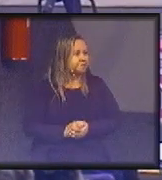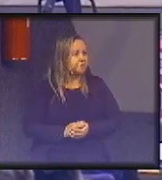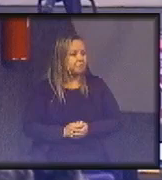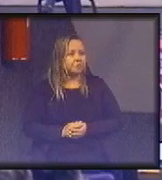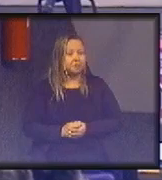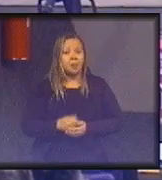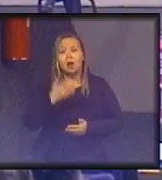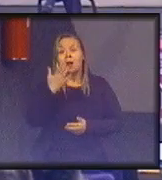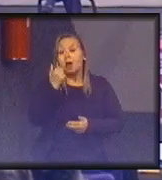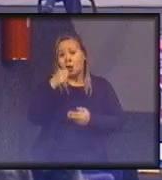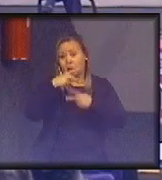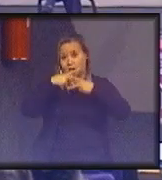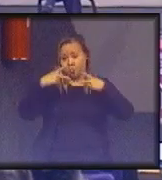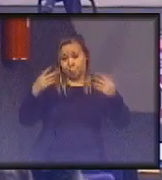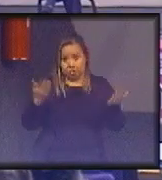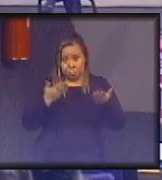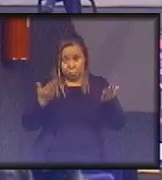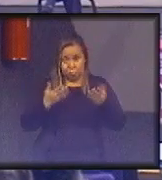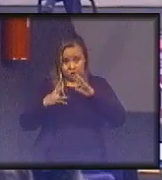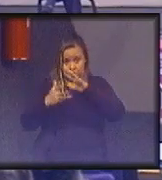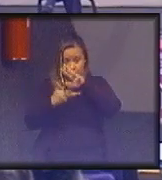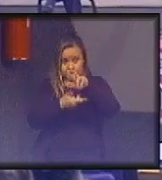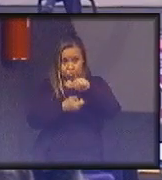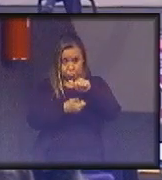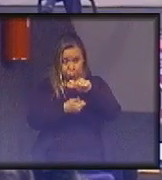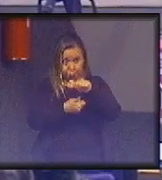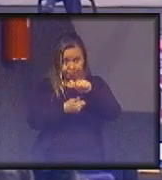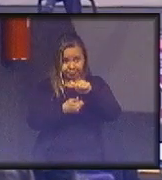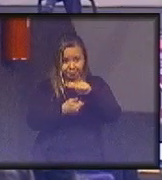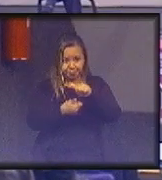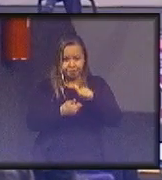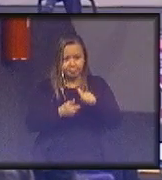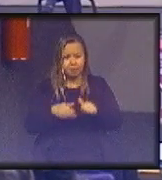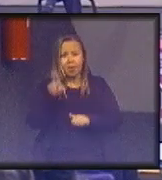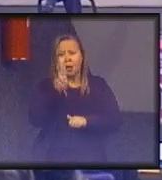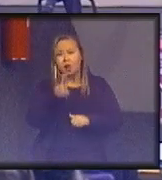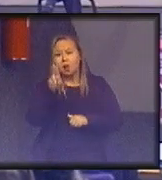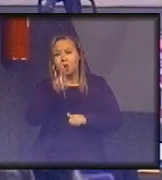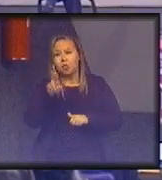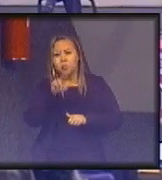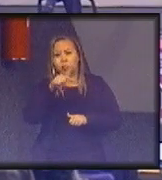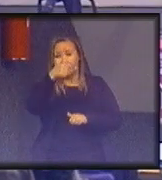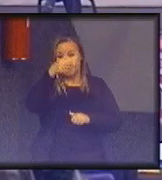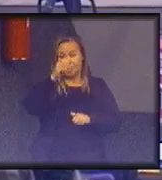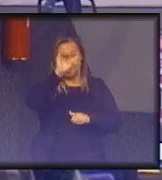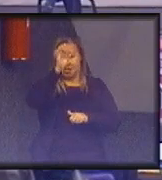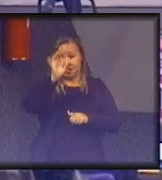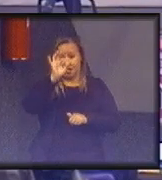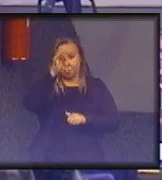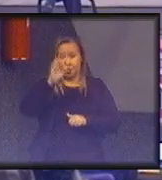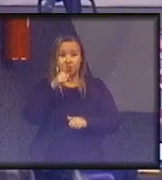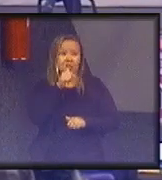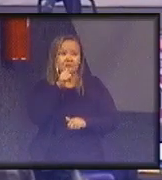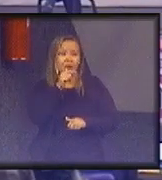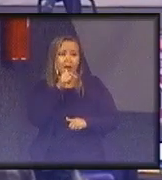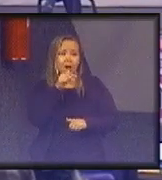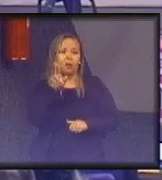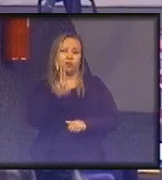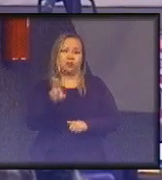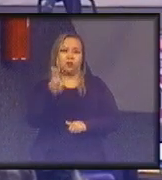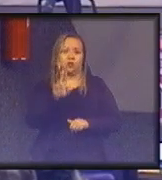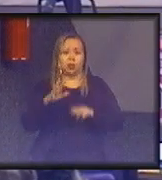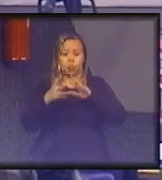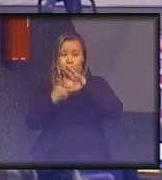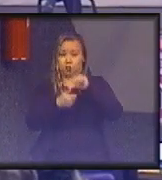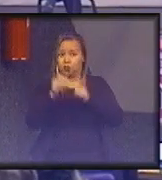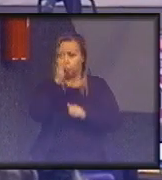Alimentos hoje no mundo consomem aproximadamente 70% da água que é consumida no mundo.